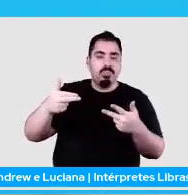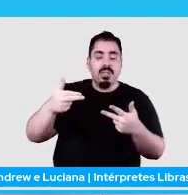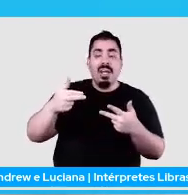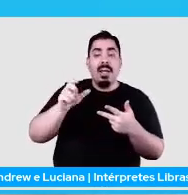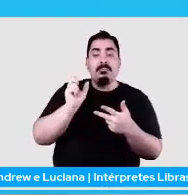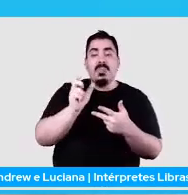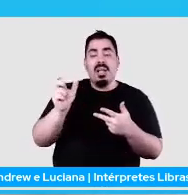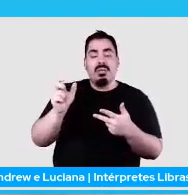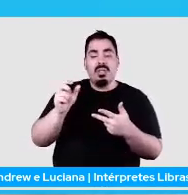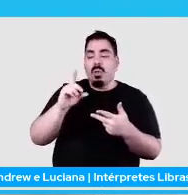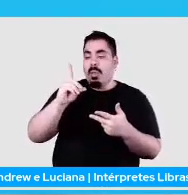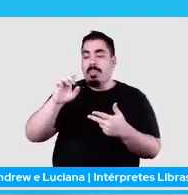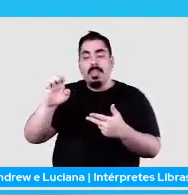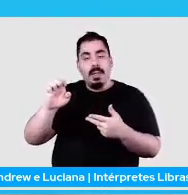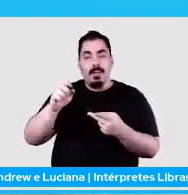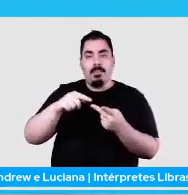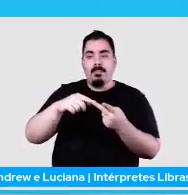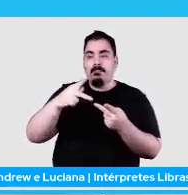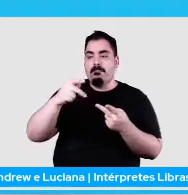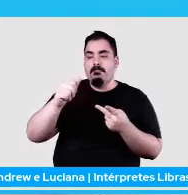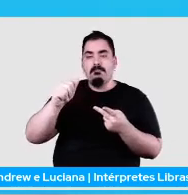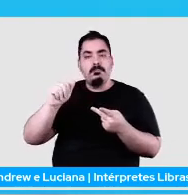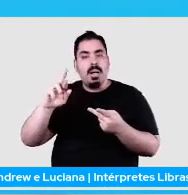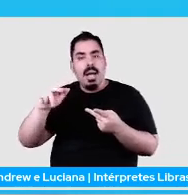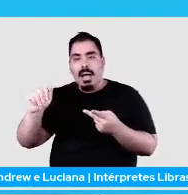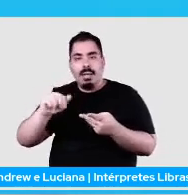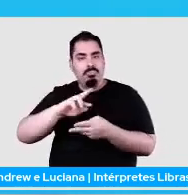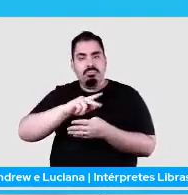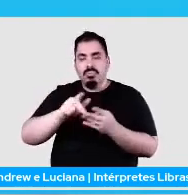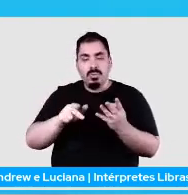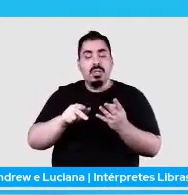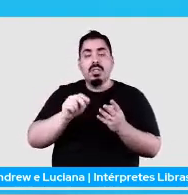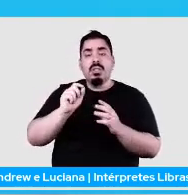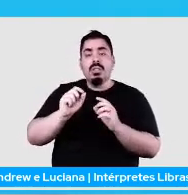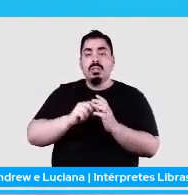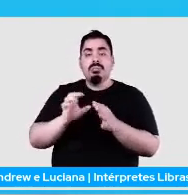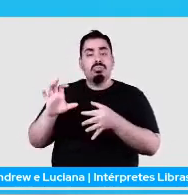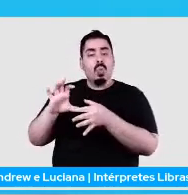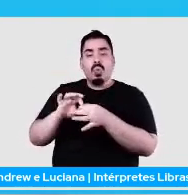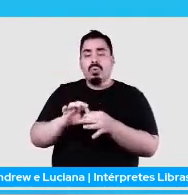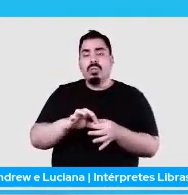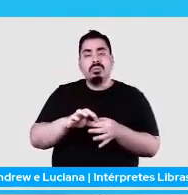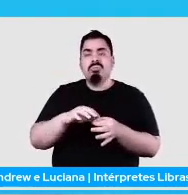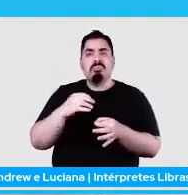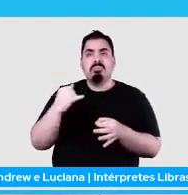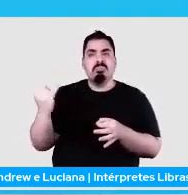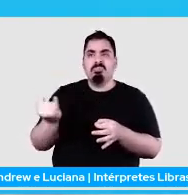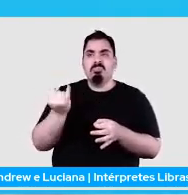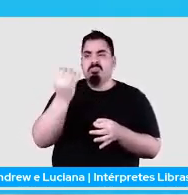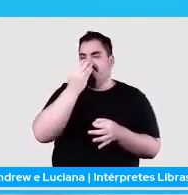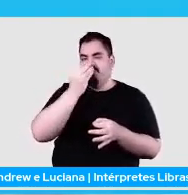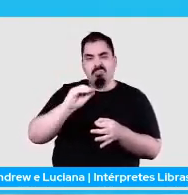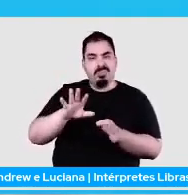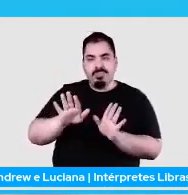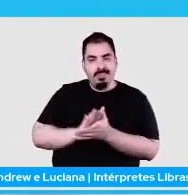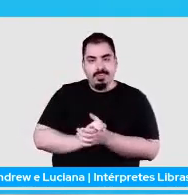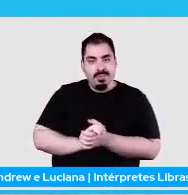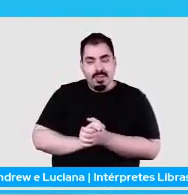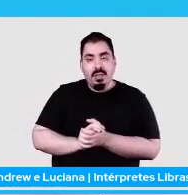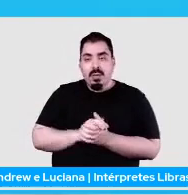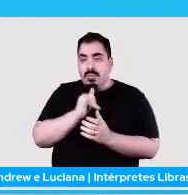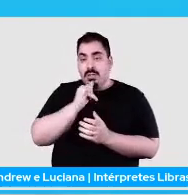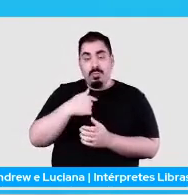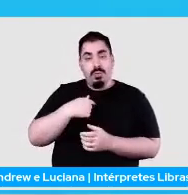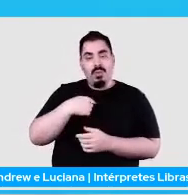pode removê-las, simplesmente, né? Como, por exemplo, eu tenho essa frase aqui, eu vou para a casa da minha mãe. No